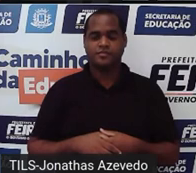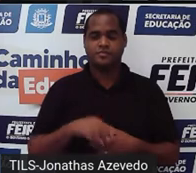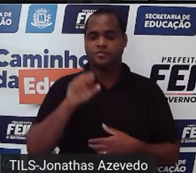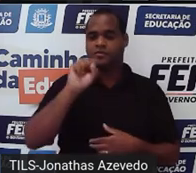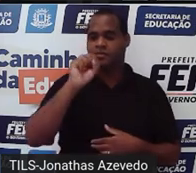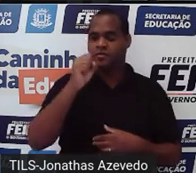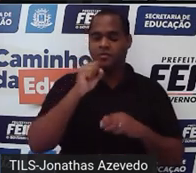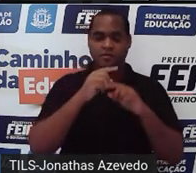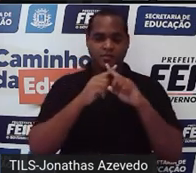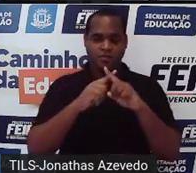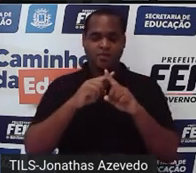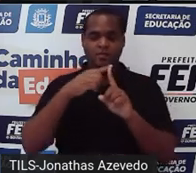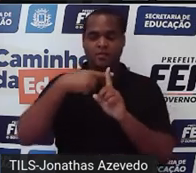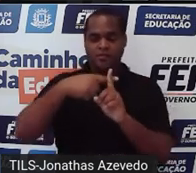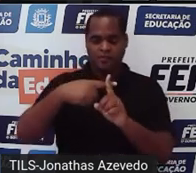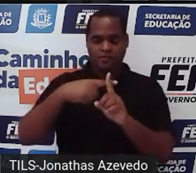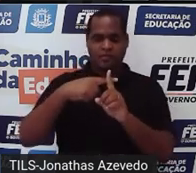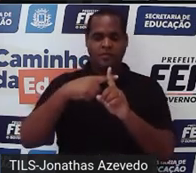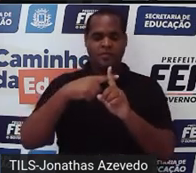8x mais